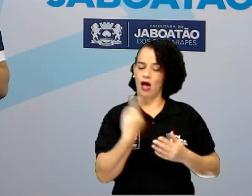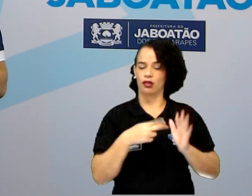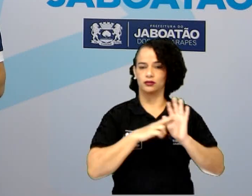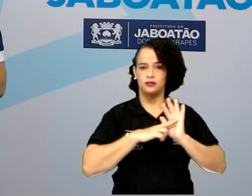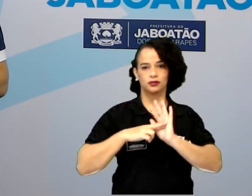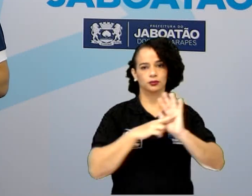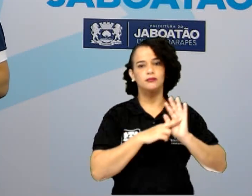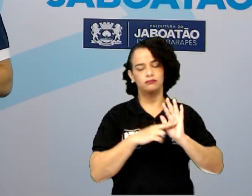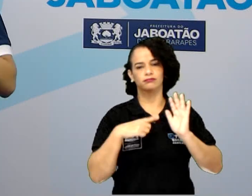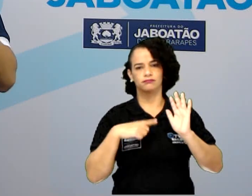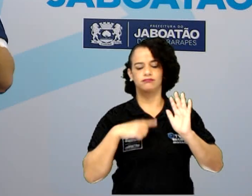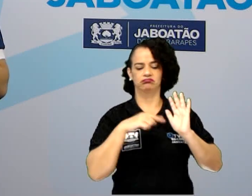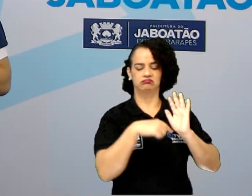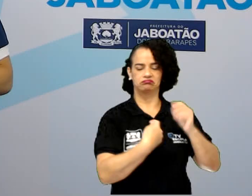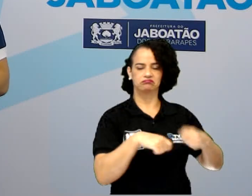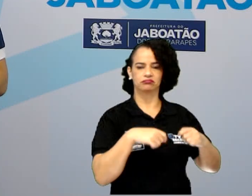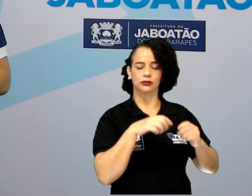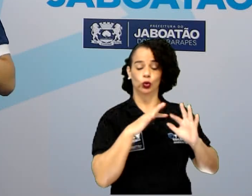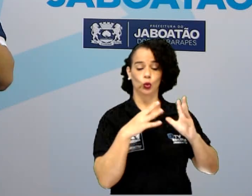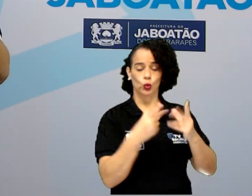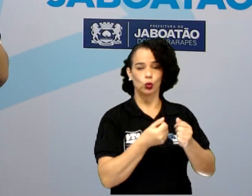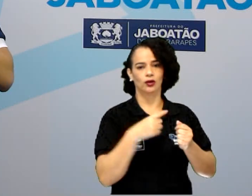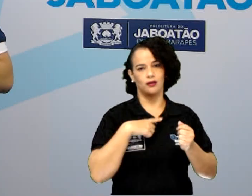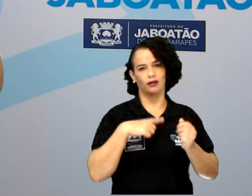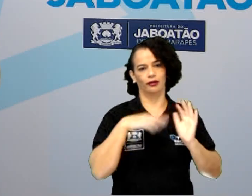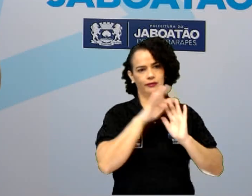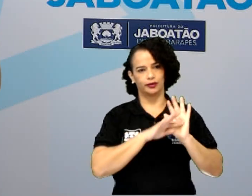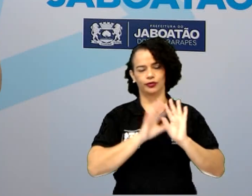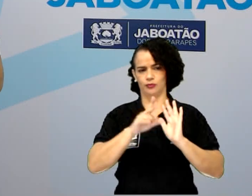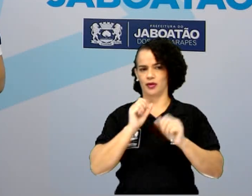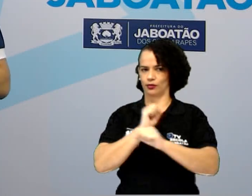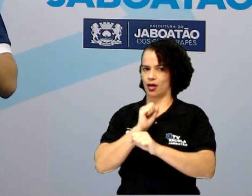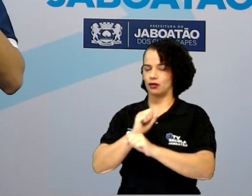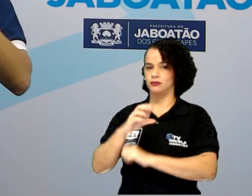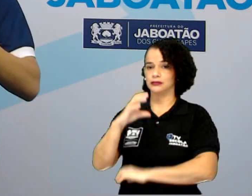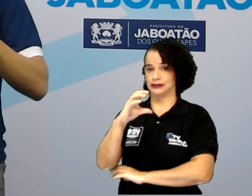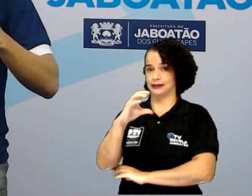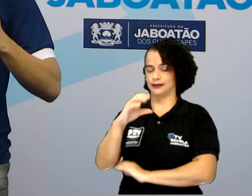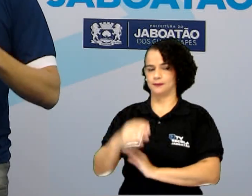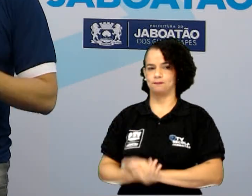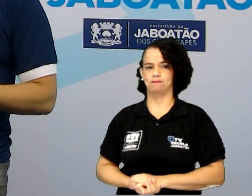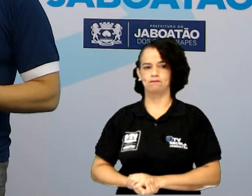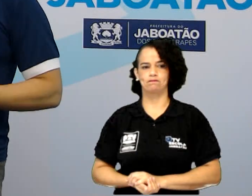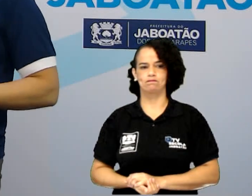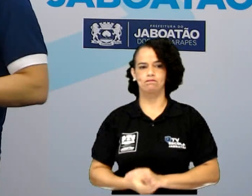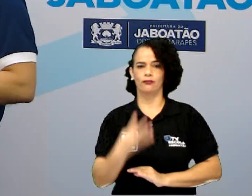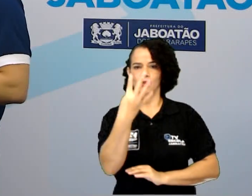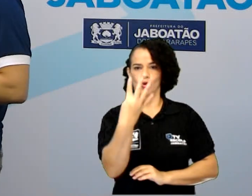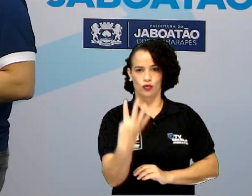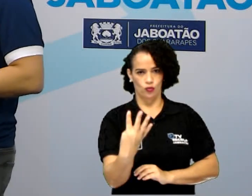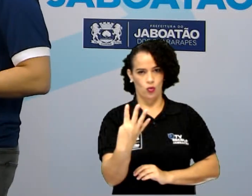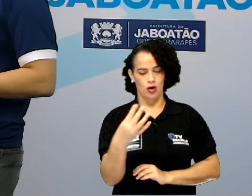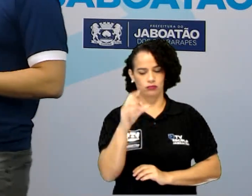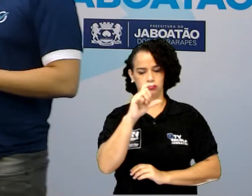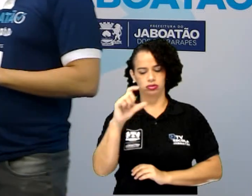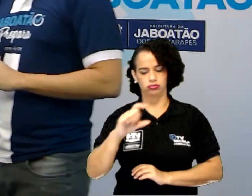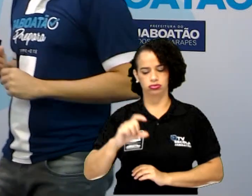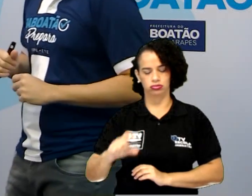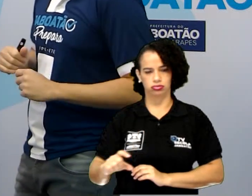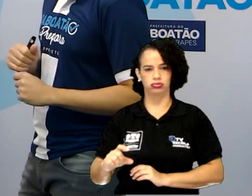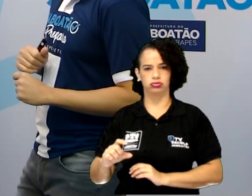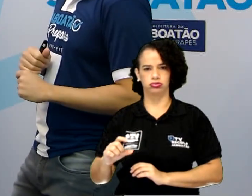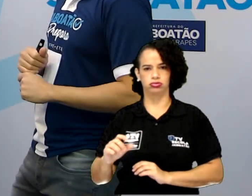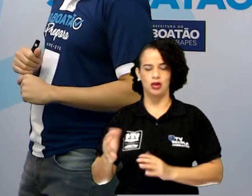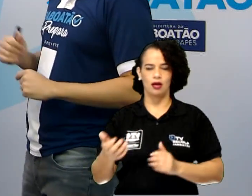direitinho todas as ideias que foram trabalhadas no texto. Vamos ver o item C. Em suas quatro estrofes, o texto 7 alterna